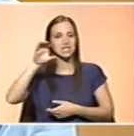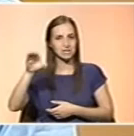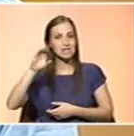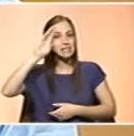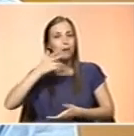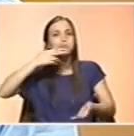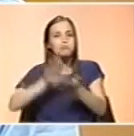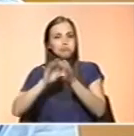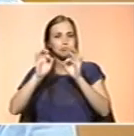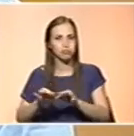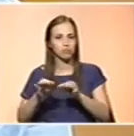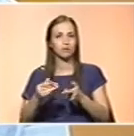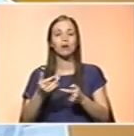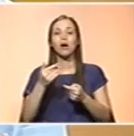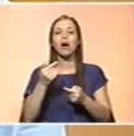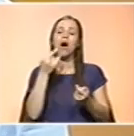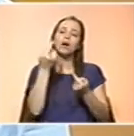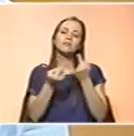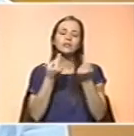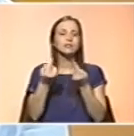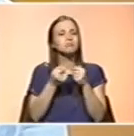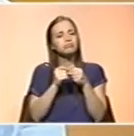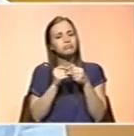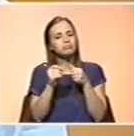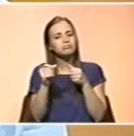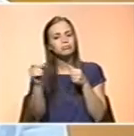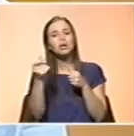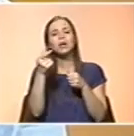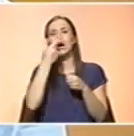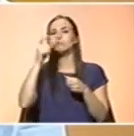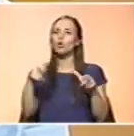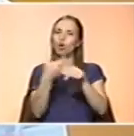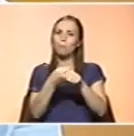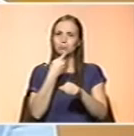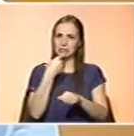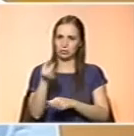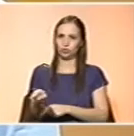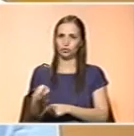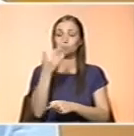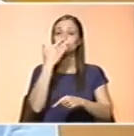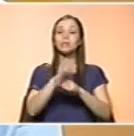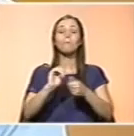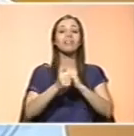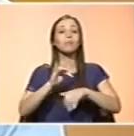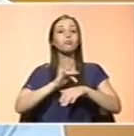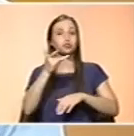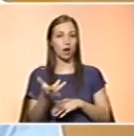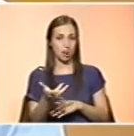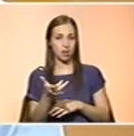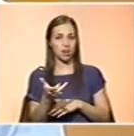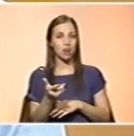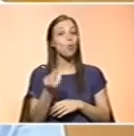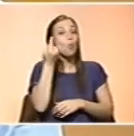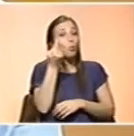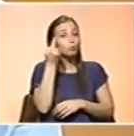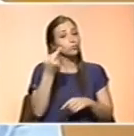sabe. E, ao final de algum tempo, o consumidor percebe isso mesmo. No caso dos atletas profissionais, um dos dados